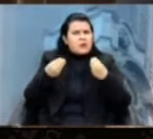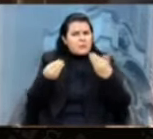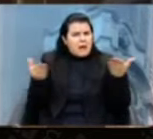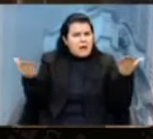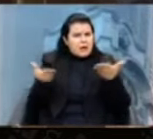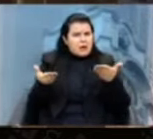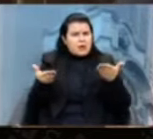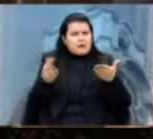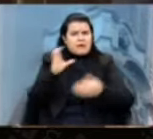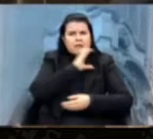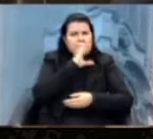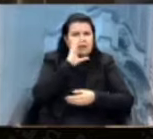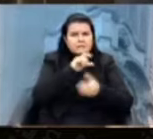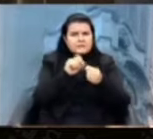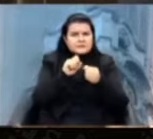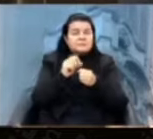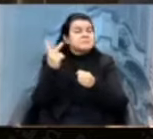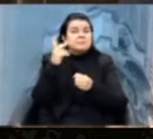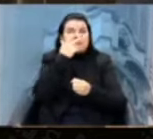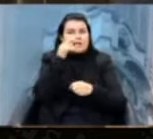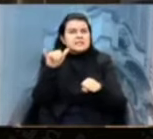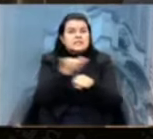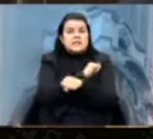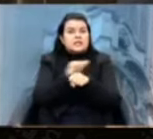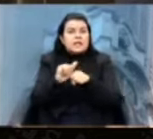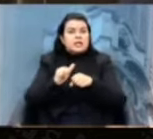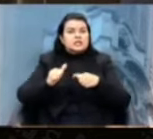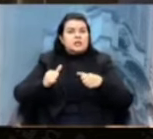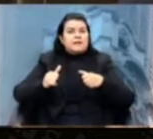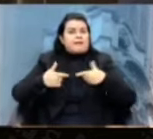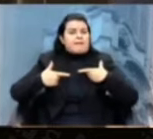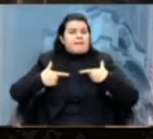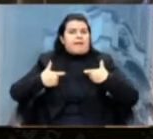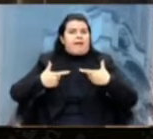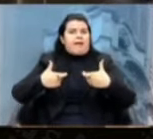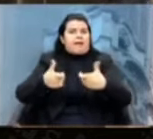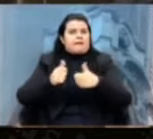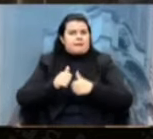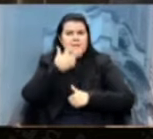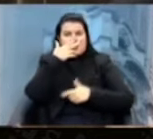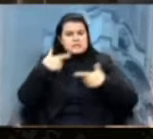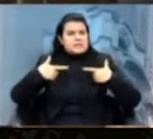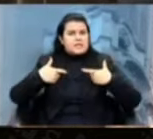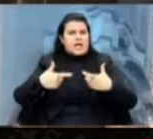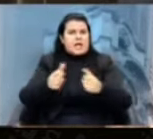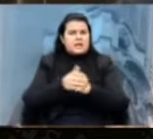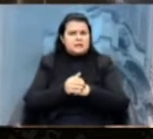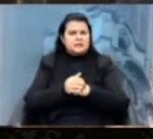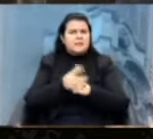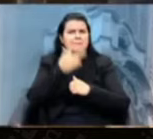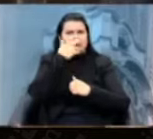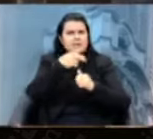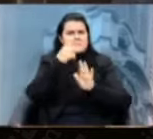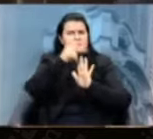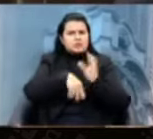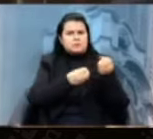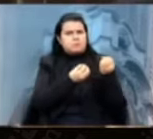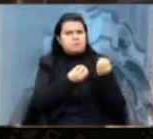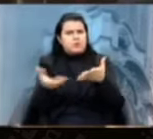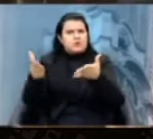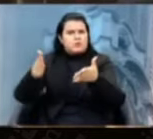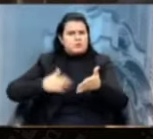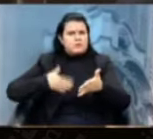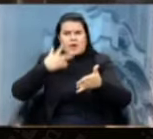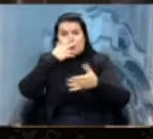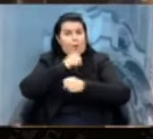porque isso é uma estratégia de guerra, é a guerra relâmpago. Coloca todas as pautas-bombas num curto espaço de